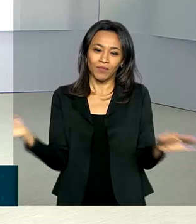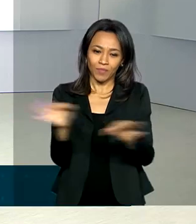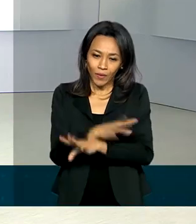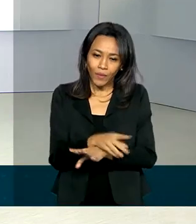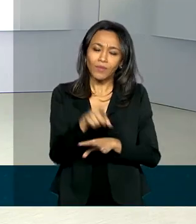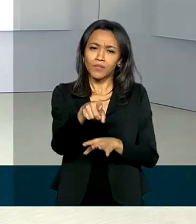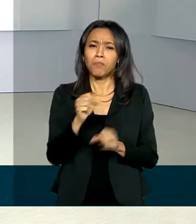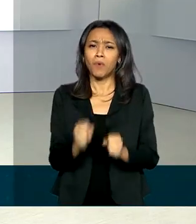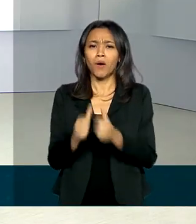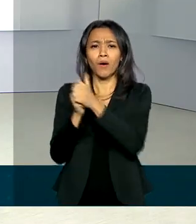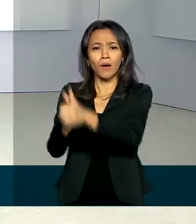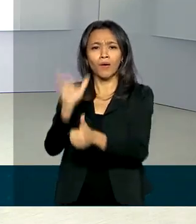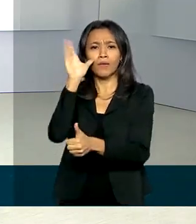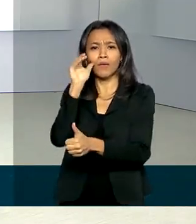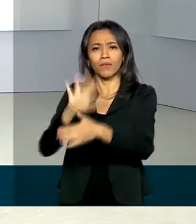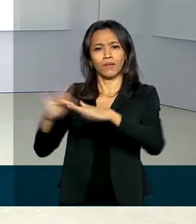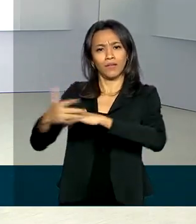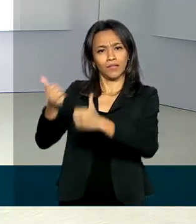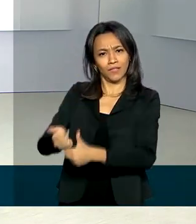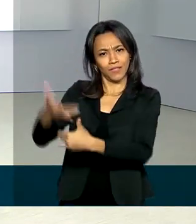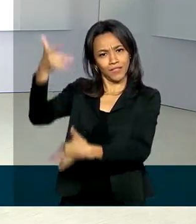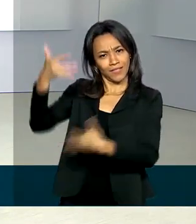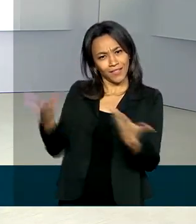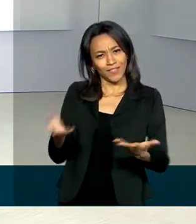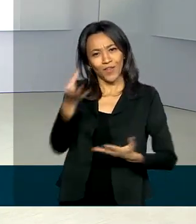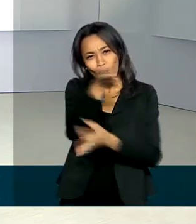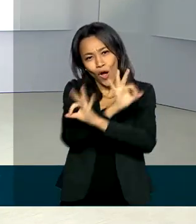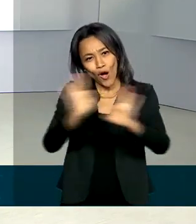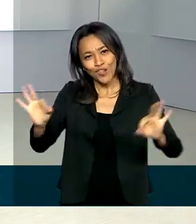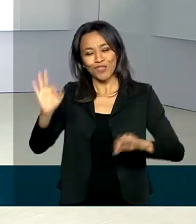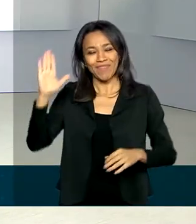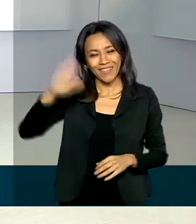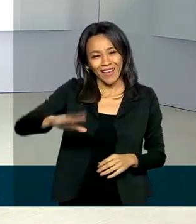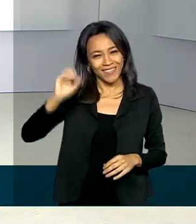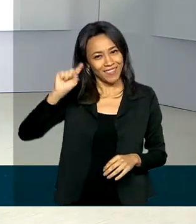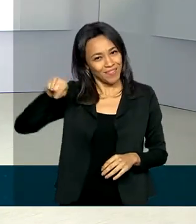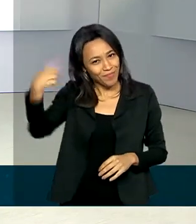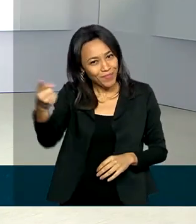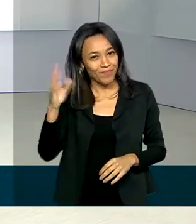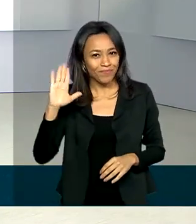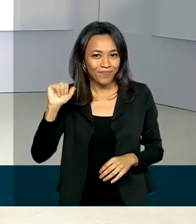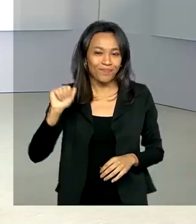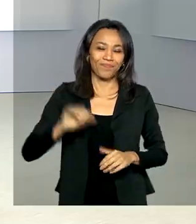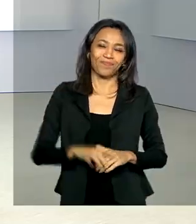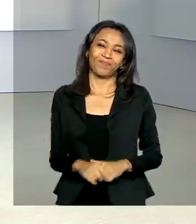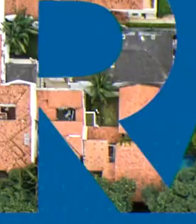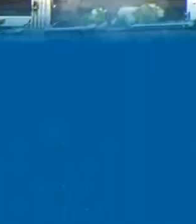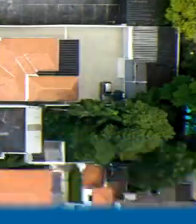pode nos acompanhar também pelas redes sociais. Uma ótima tarde para você e até a próxima edição. Tchau! Transcrição